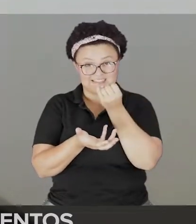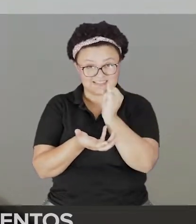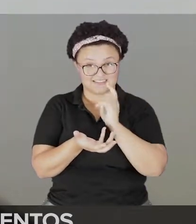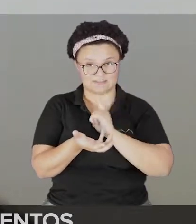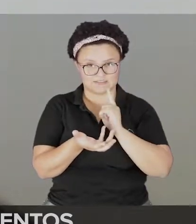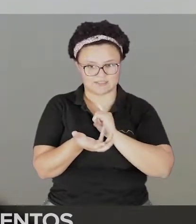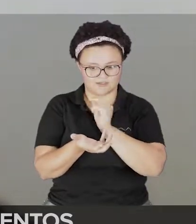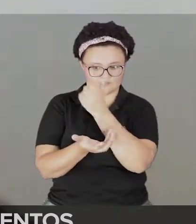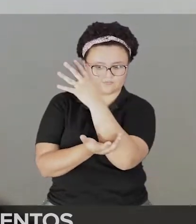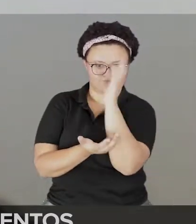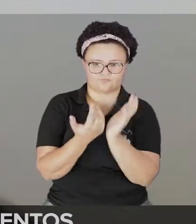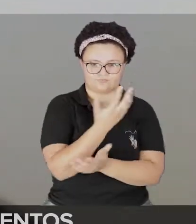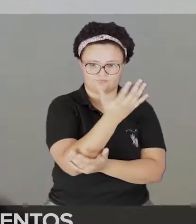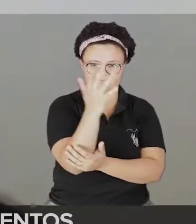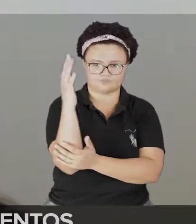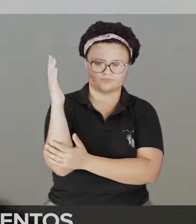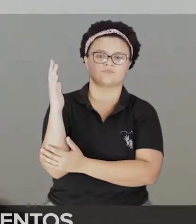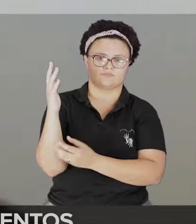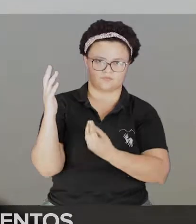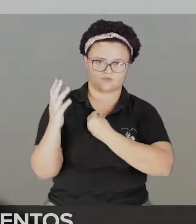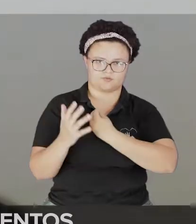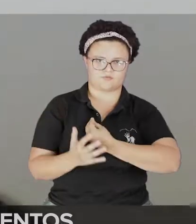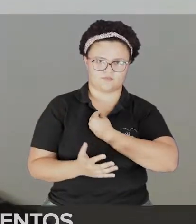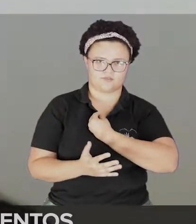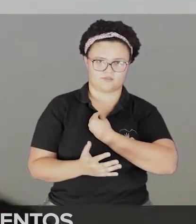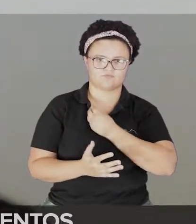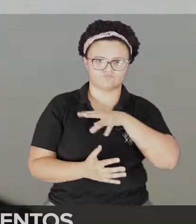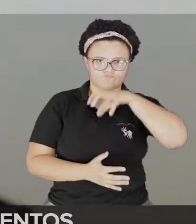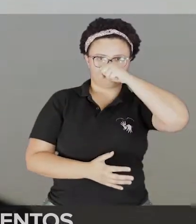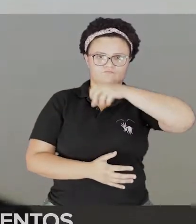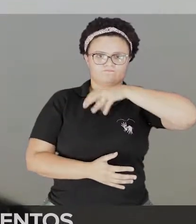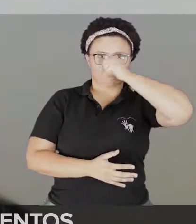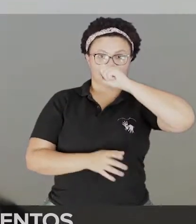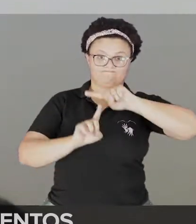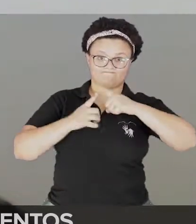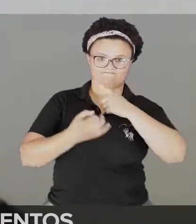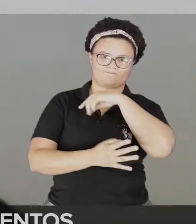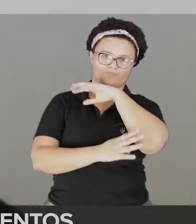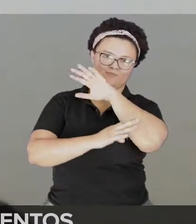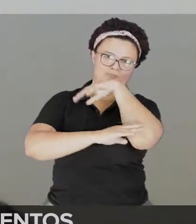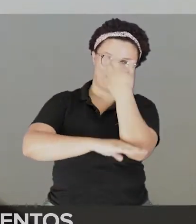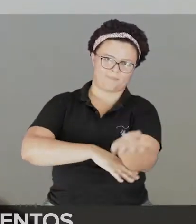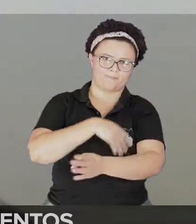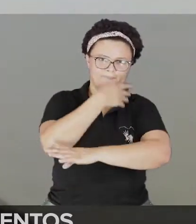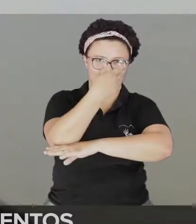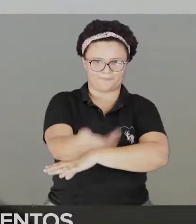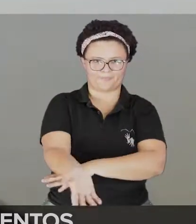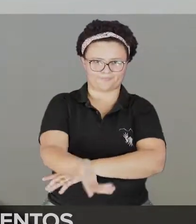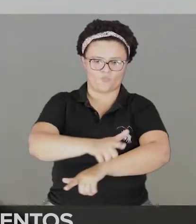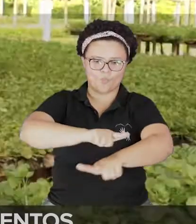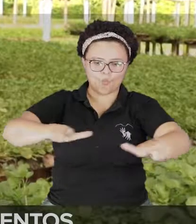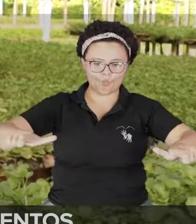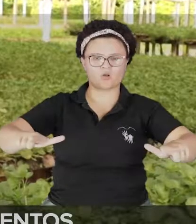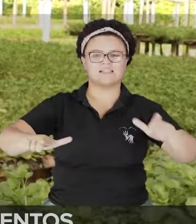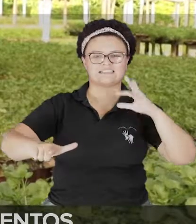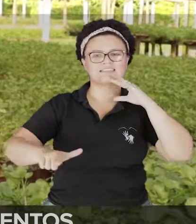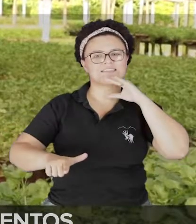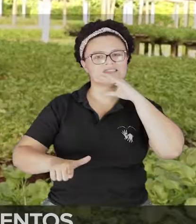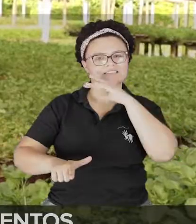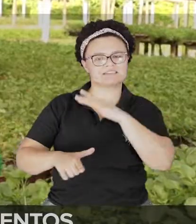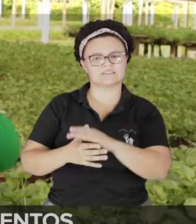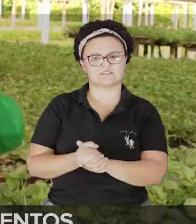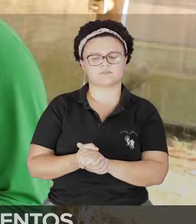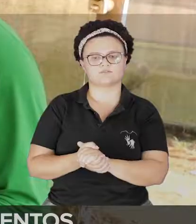tem, além da absorção do CO2, a gente tem também o calor retornando para a atmosfera com mais facilidade. O produtor